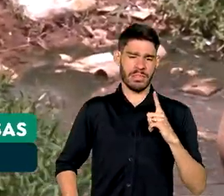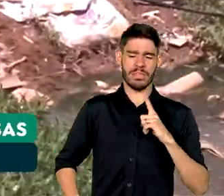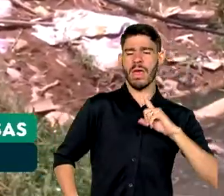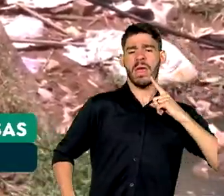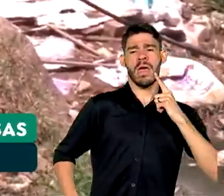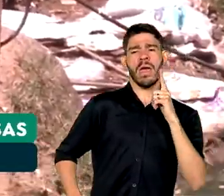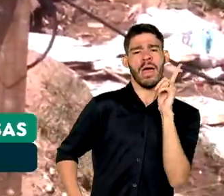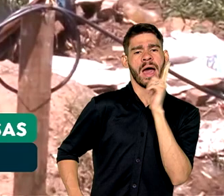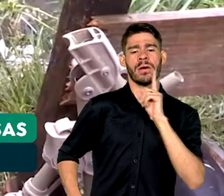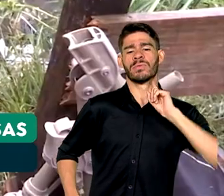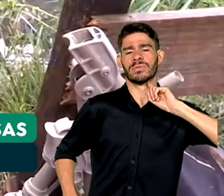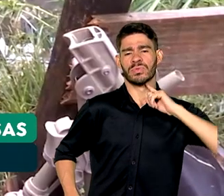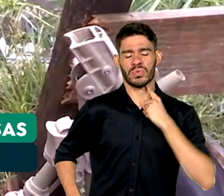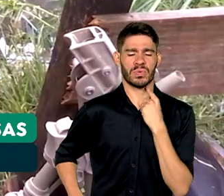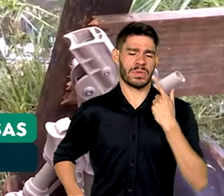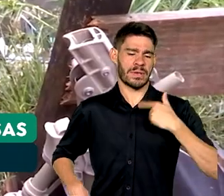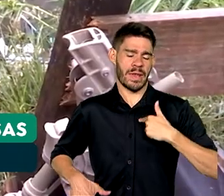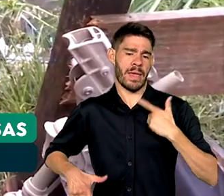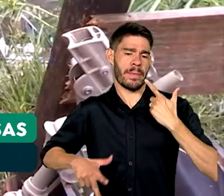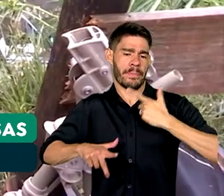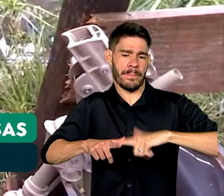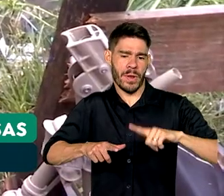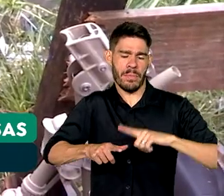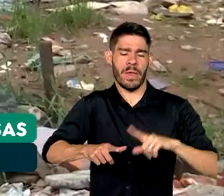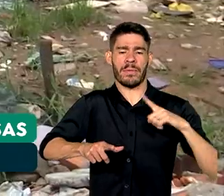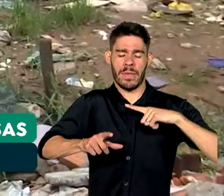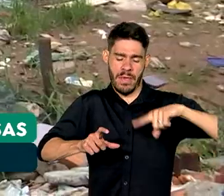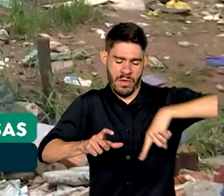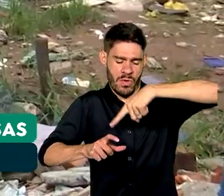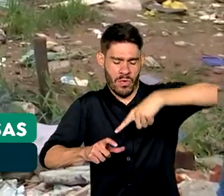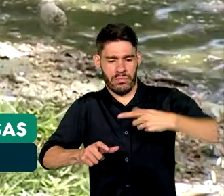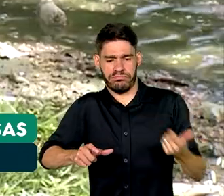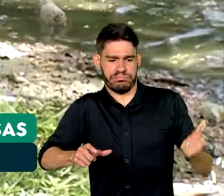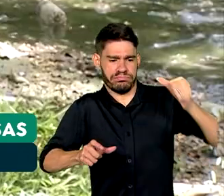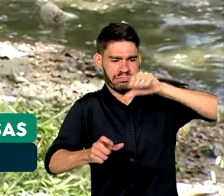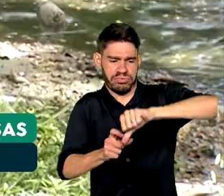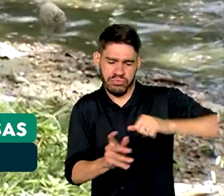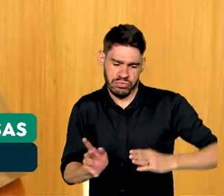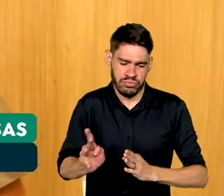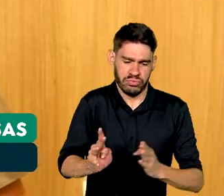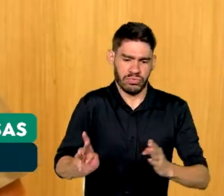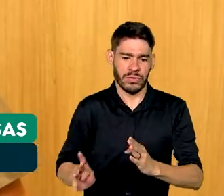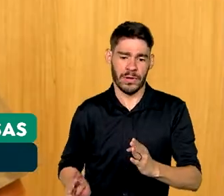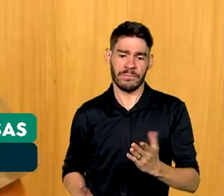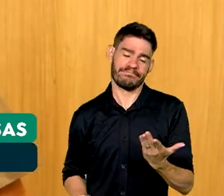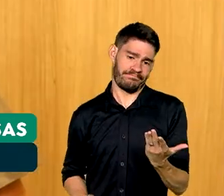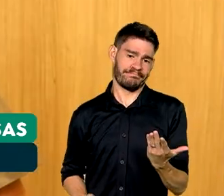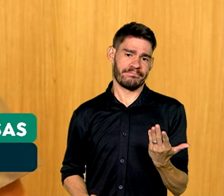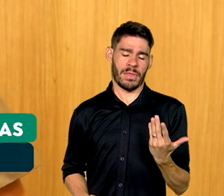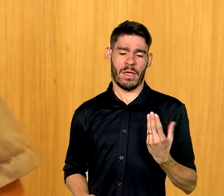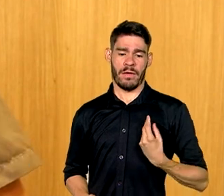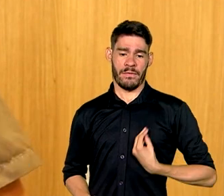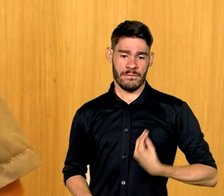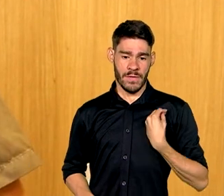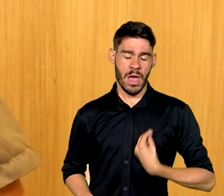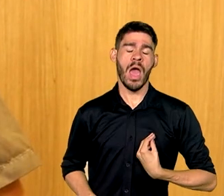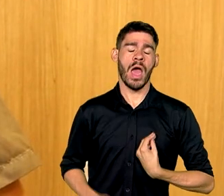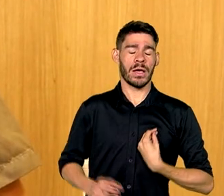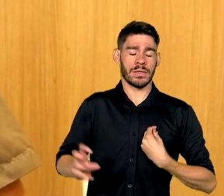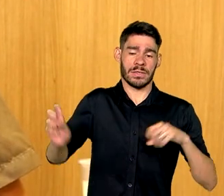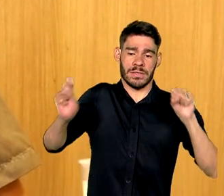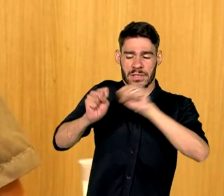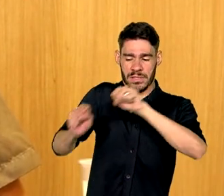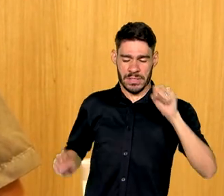situação precária, como buracos ou despejo em córregos ou rios. A presença da rede de esgoto está